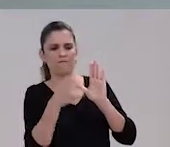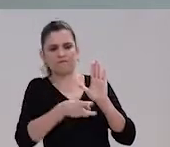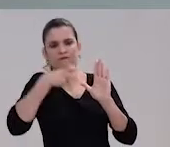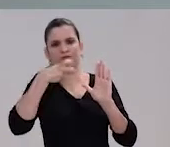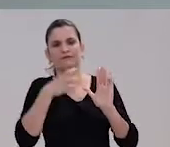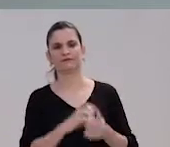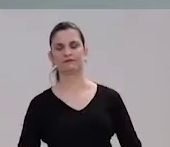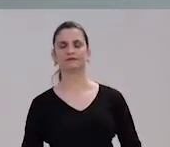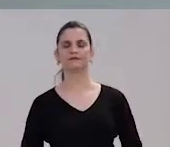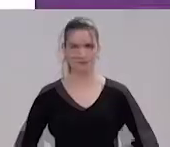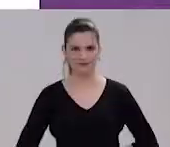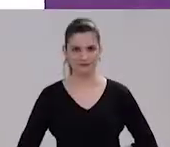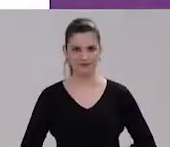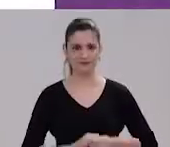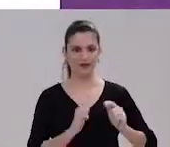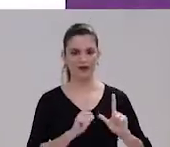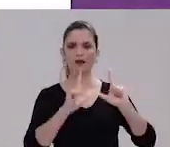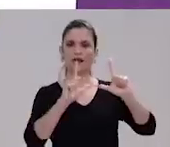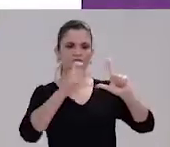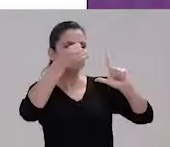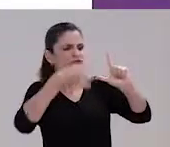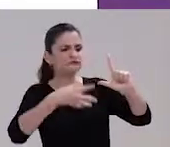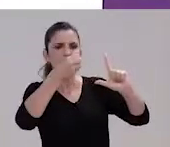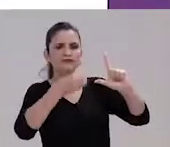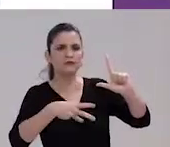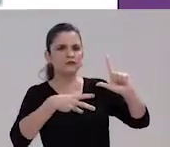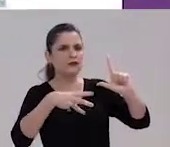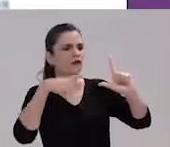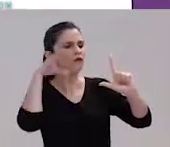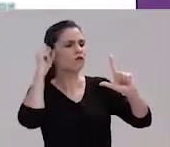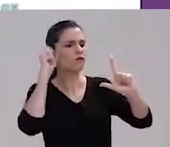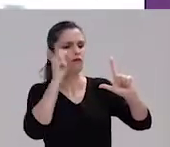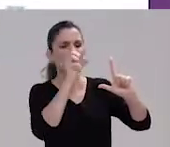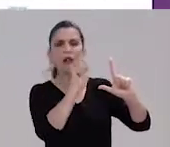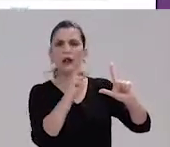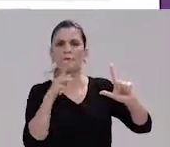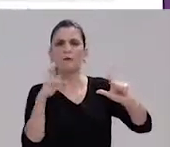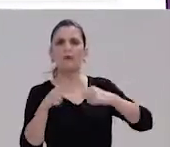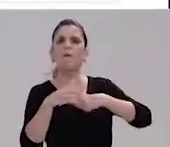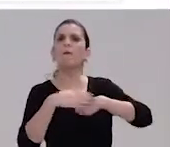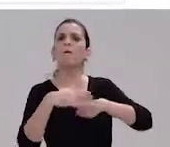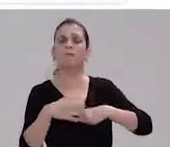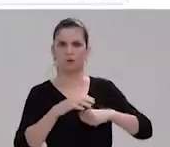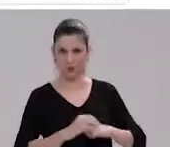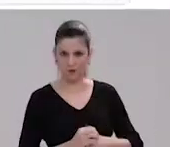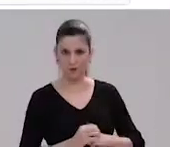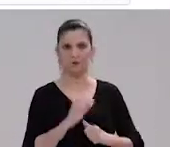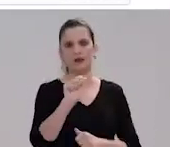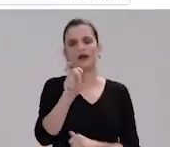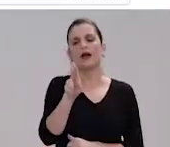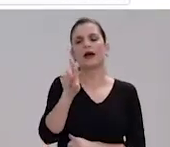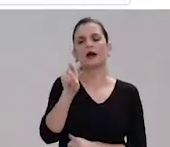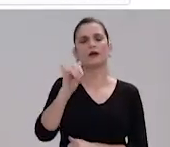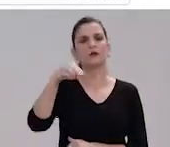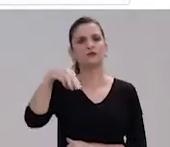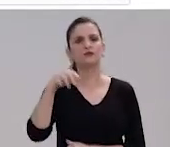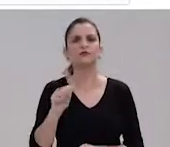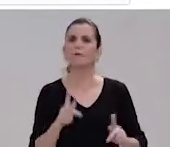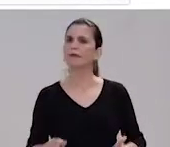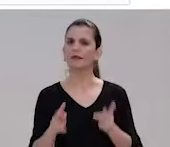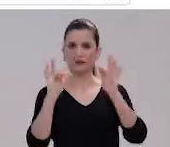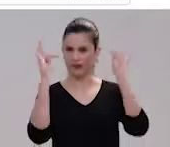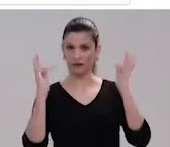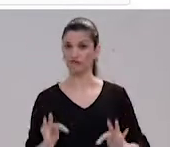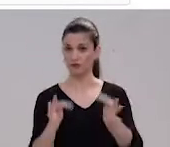ter acesso a esses conteúdos. A descrição é lida por sistemas de navegação. O site da Câmara, por exemplo, já conta com o sistema